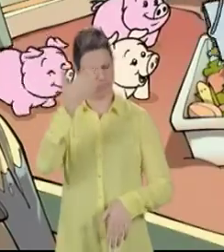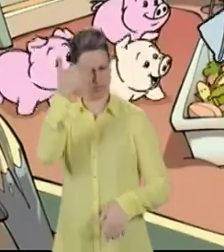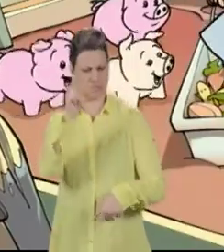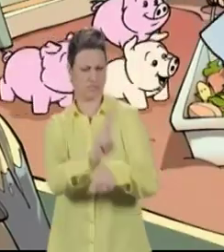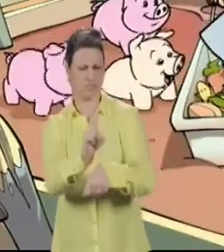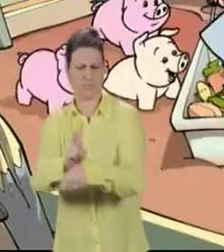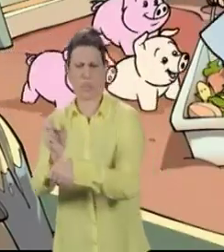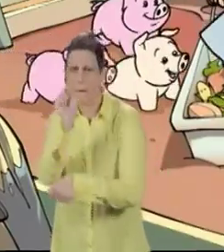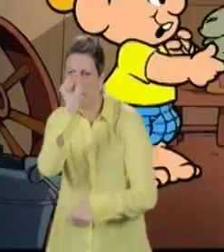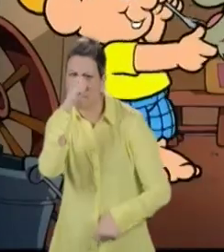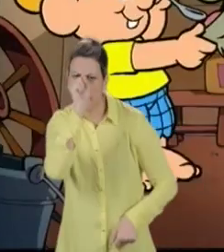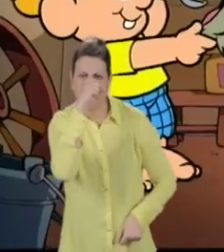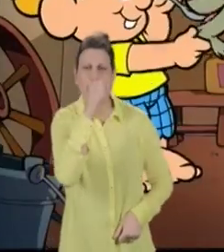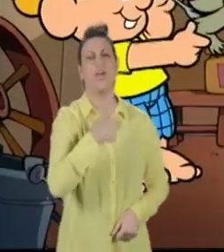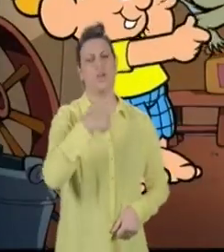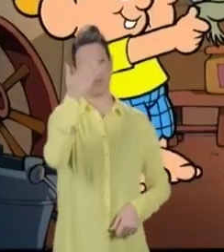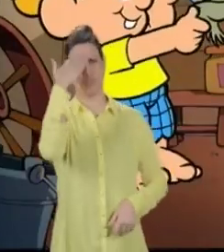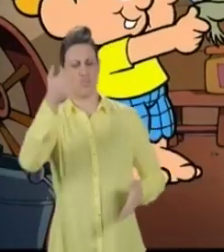Cuidar da criação.